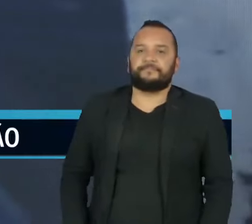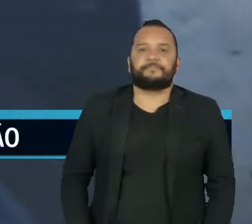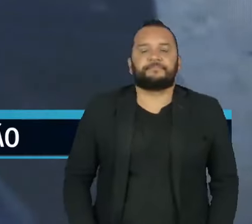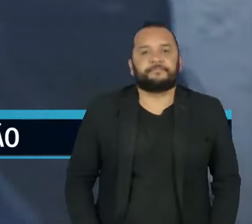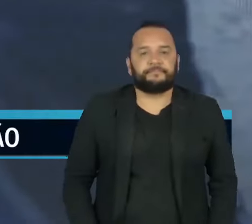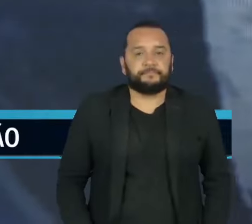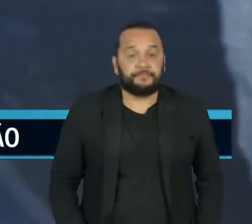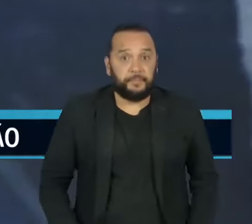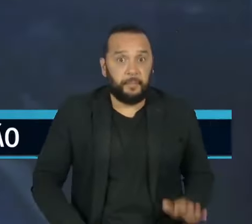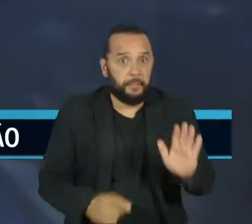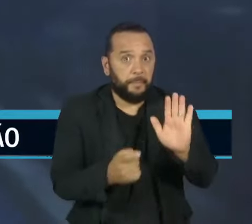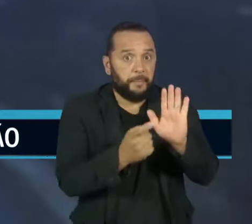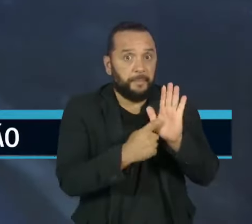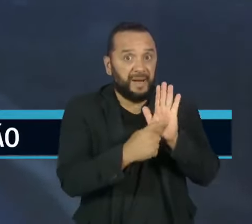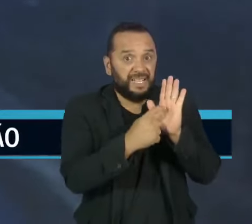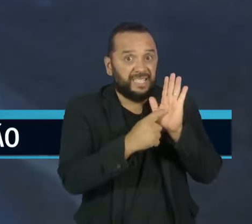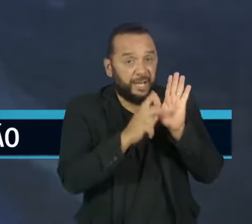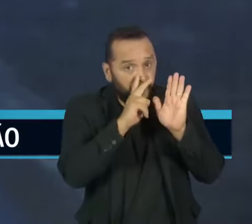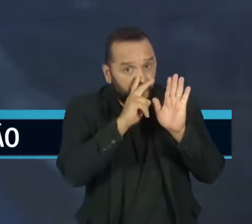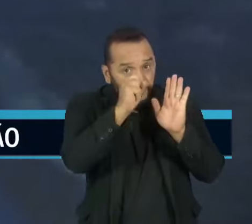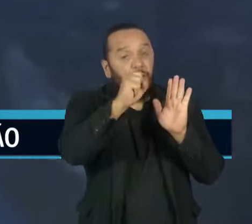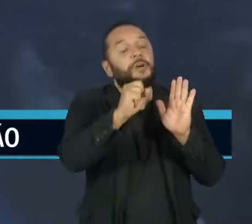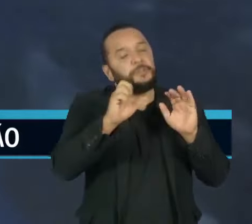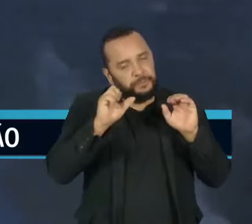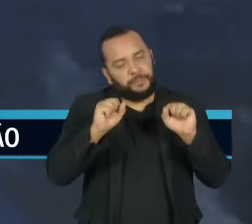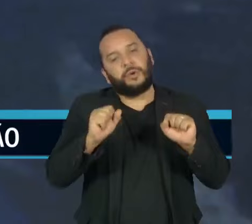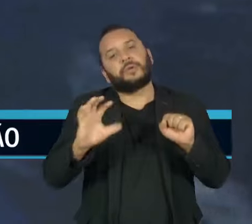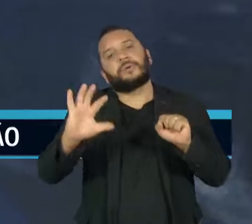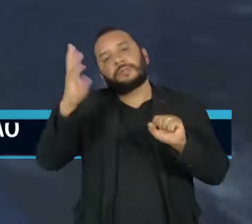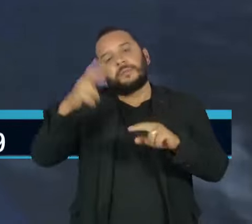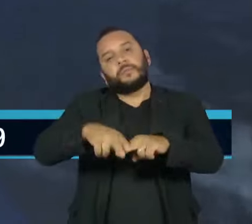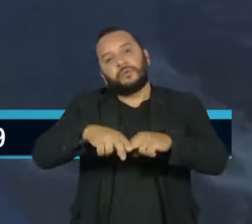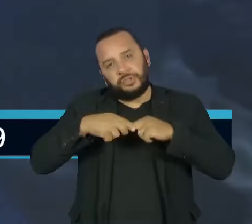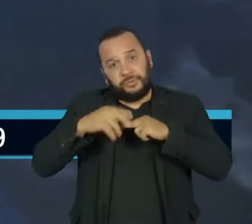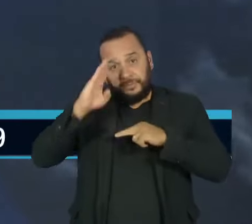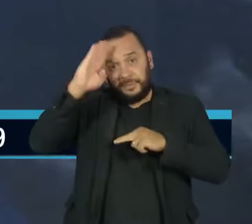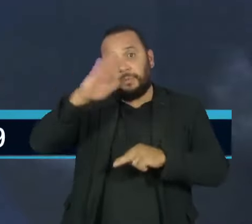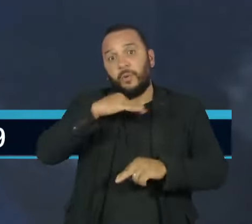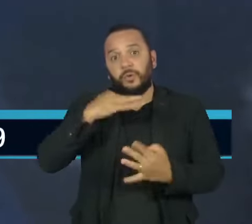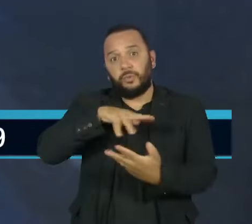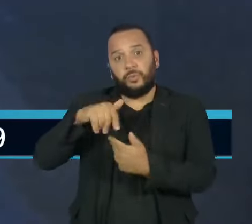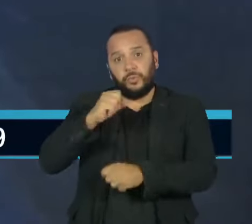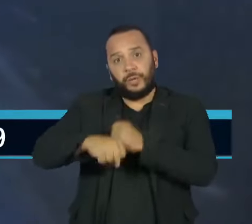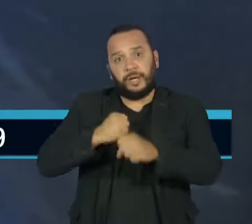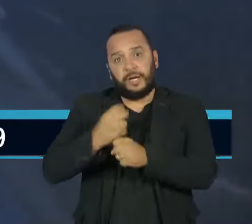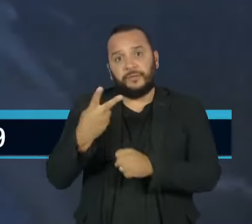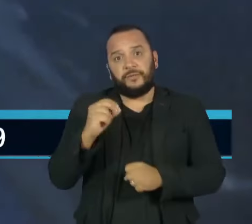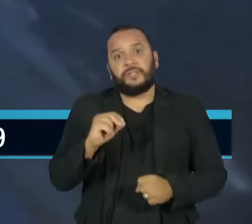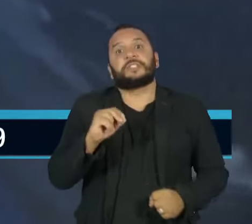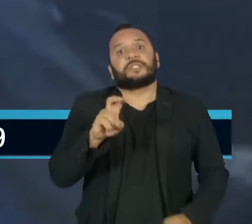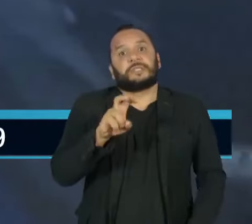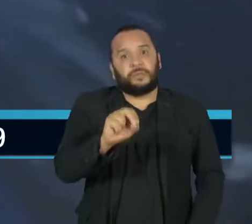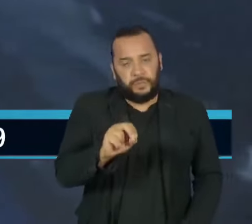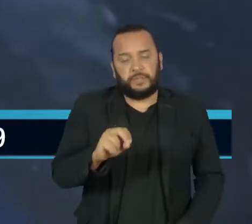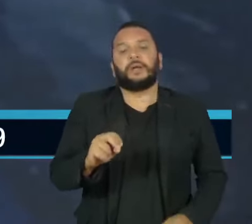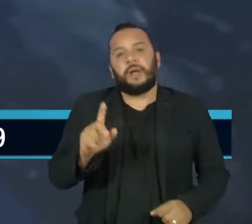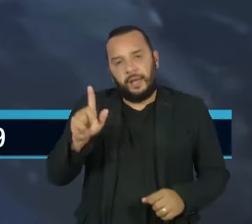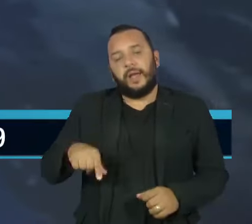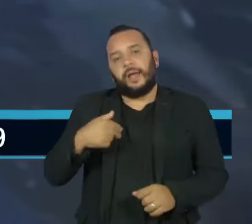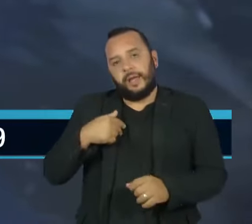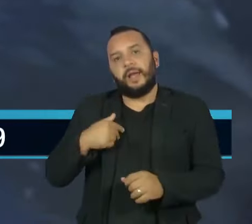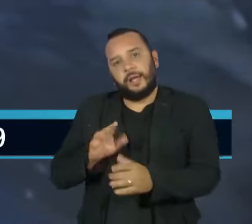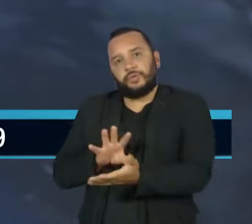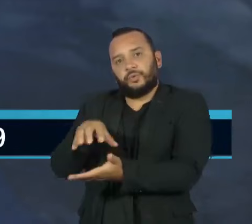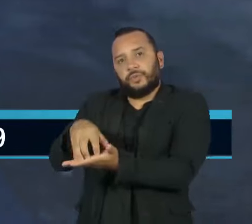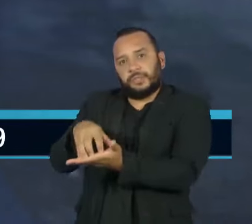As superbactérias podem ser a principal causa de morte no mundo em 2050. A previsão é da Organização Mundial da Saúde.